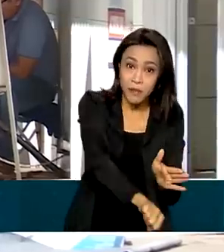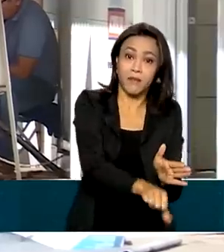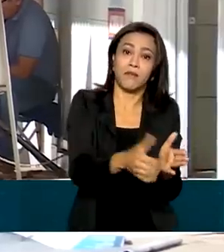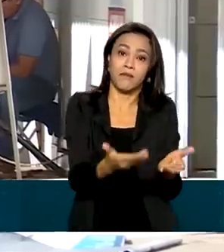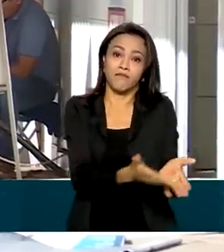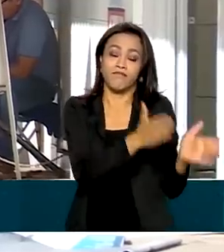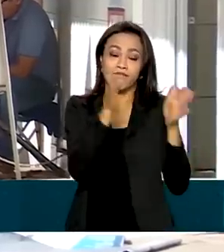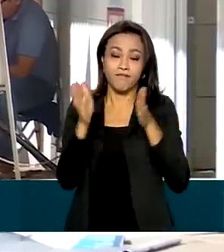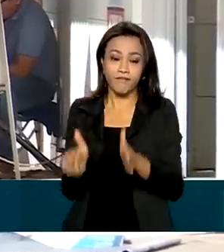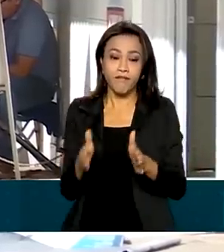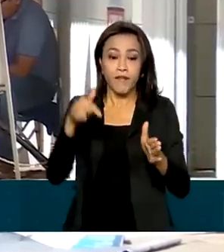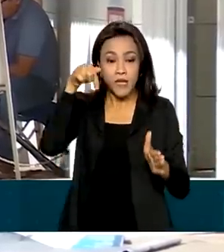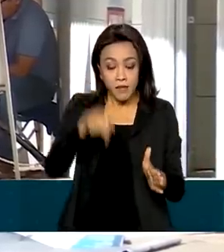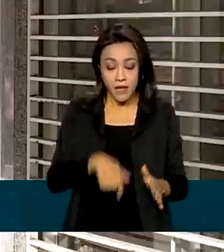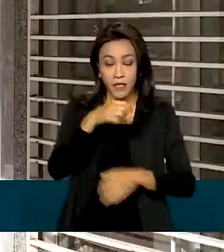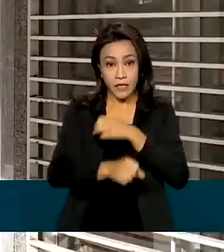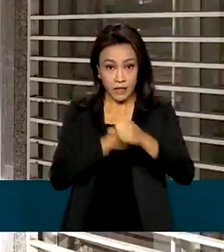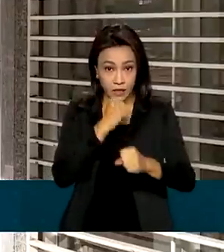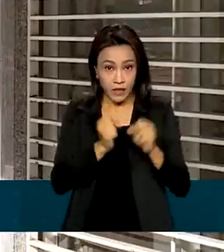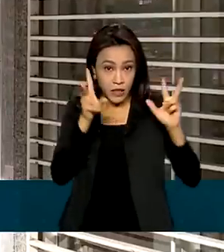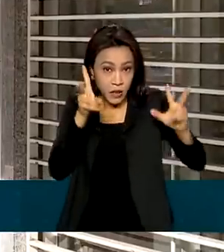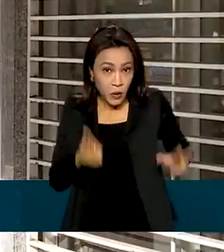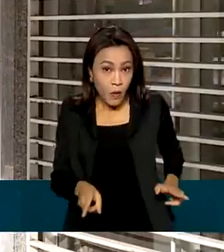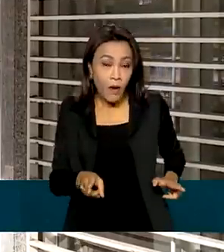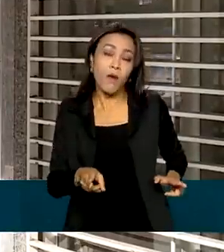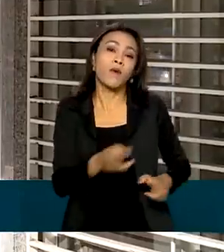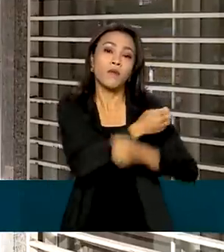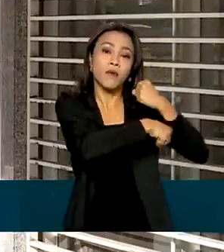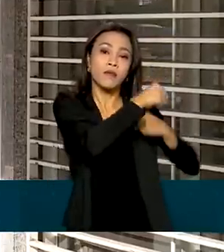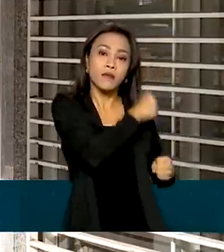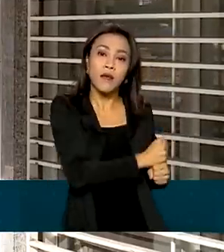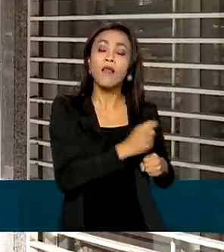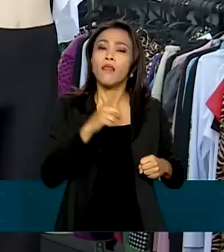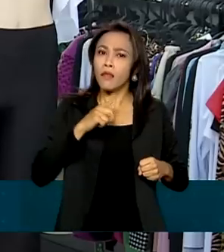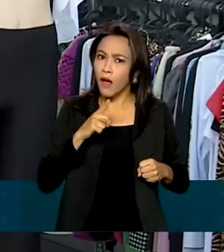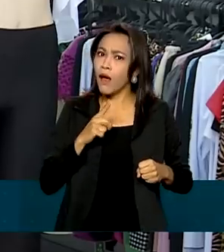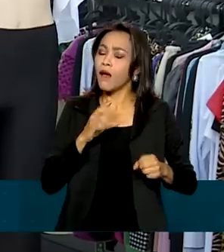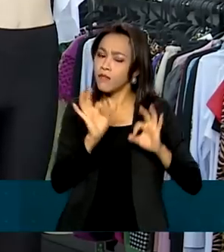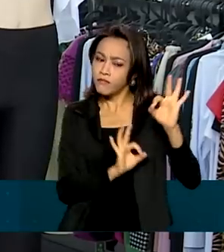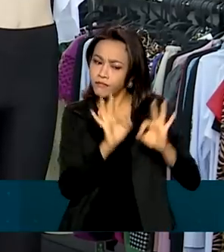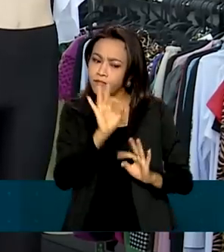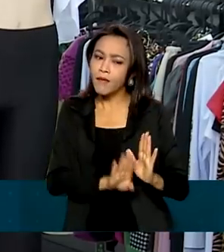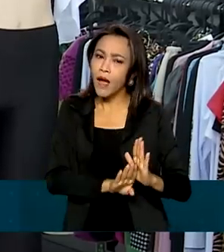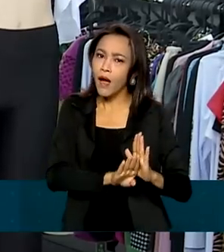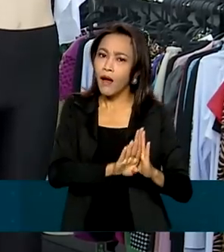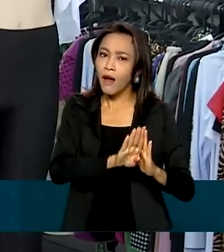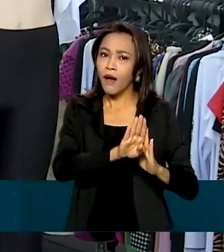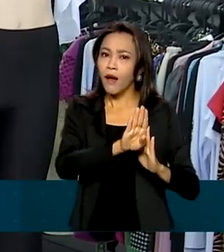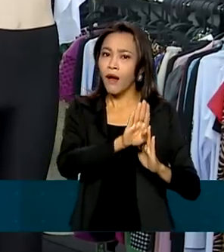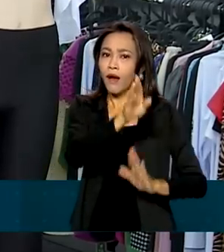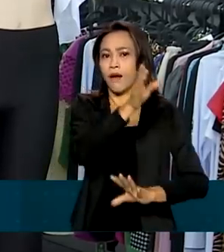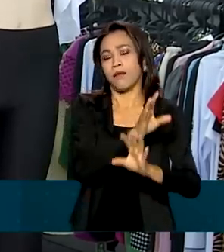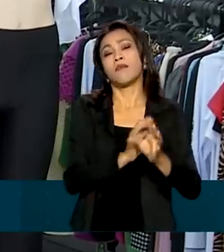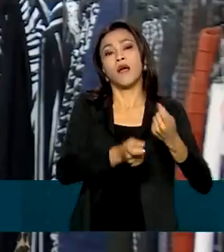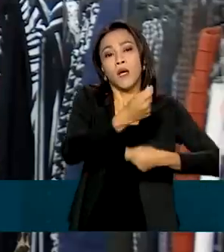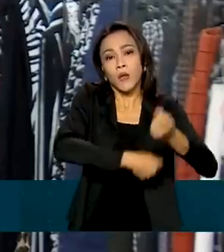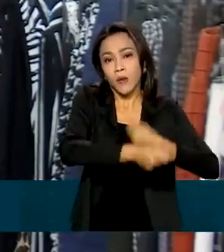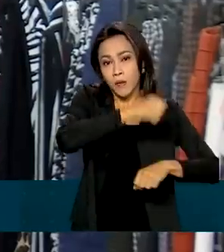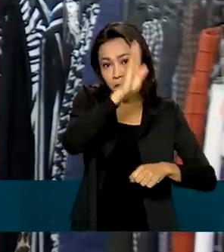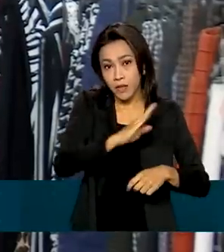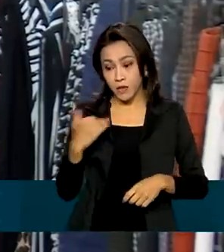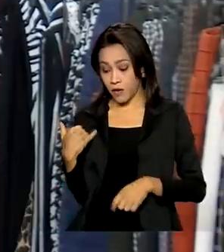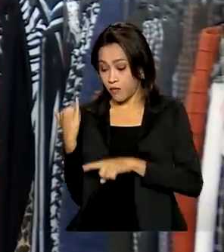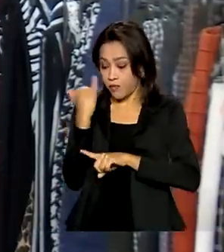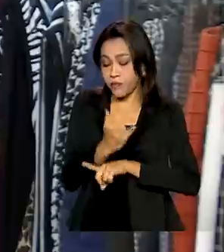este ano, assim como em 2021, também há expectativas de crescimento na economia brasileira. Segundo o IBGE, as